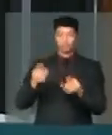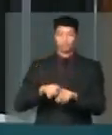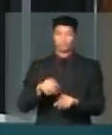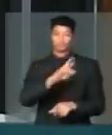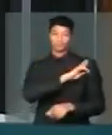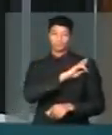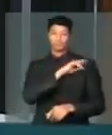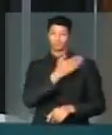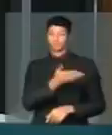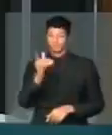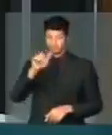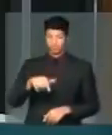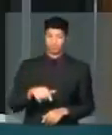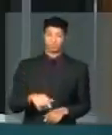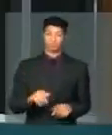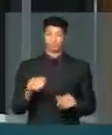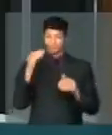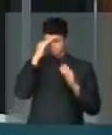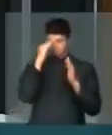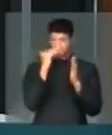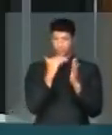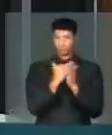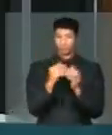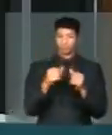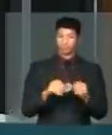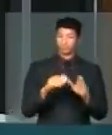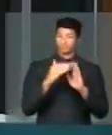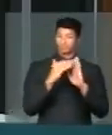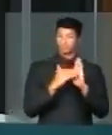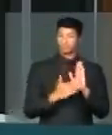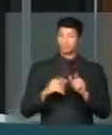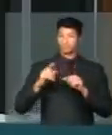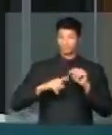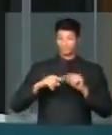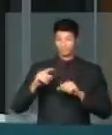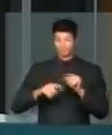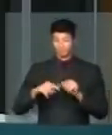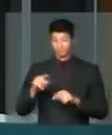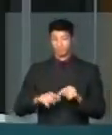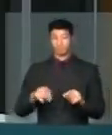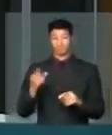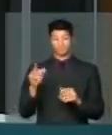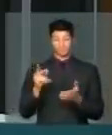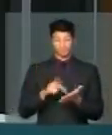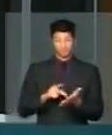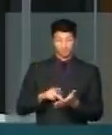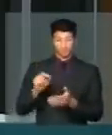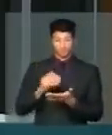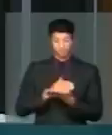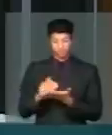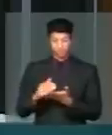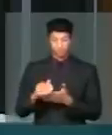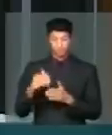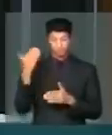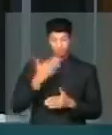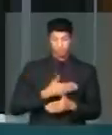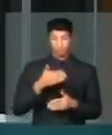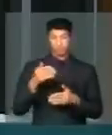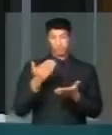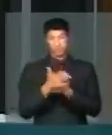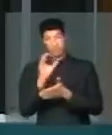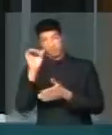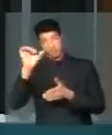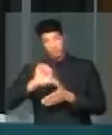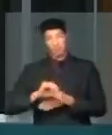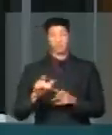papel de V. Exª está cumprindo, está pautando a matéria, e obviamente que esse plenário é quem decide, se aprova ou se reprova.